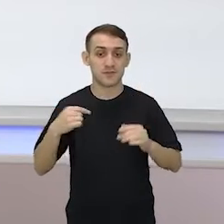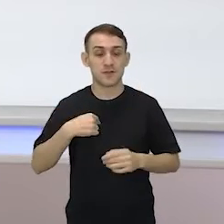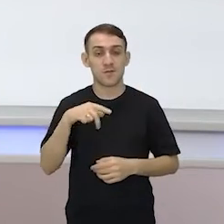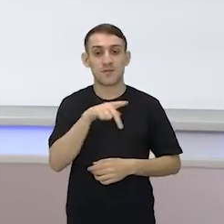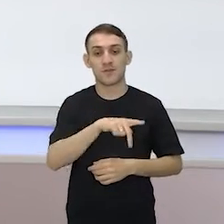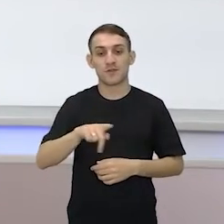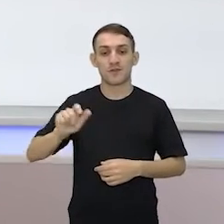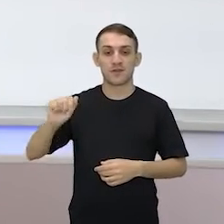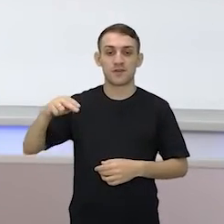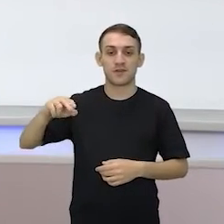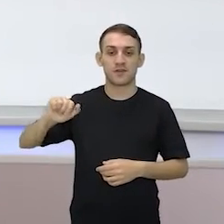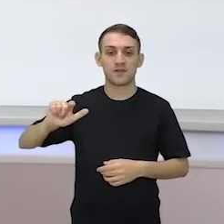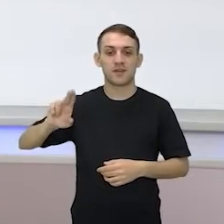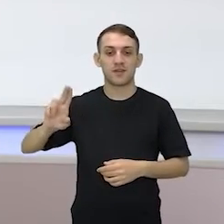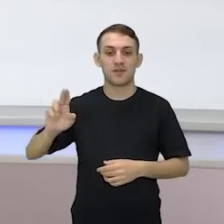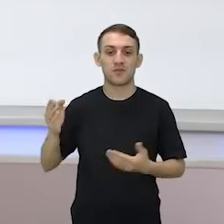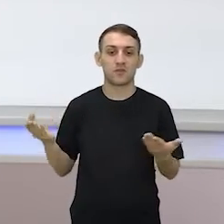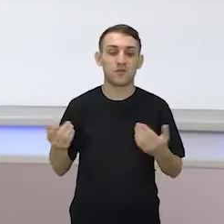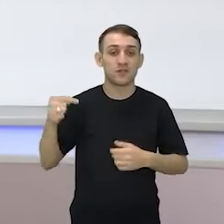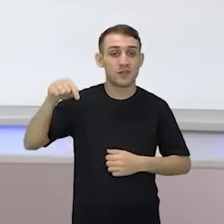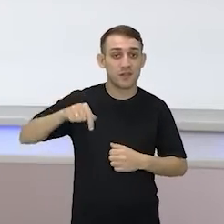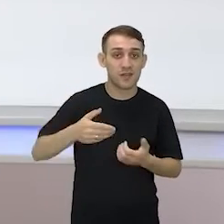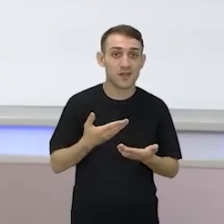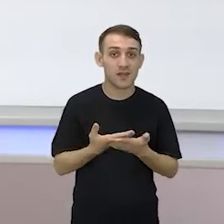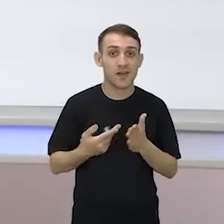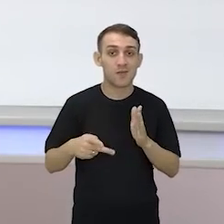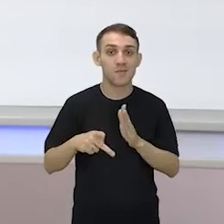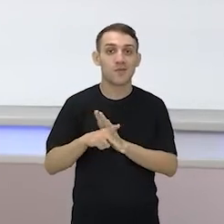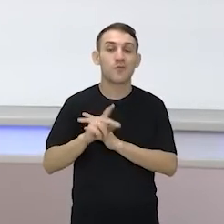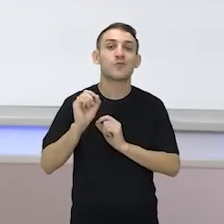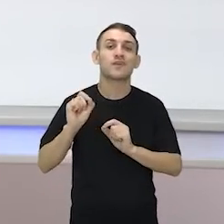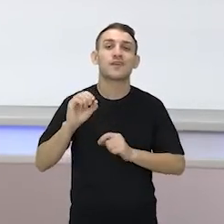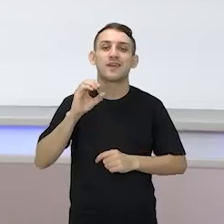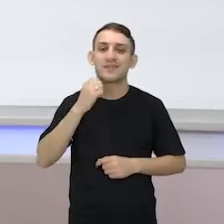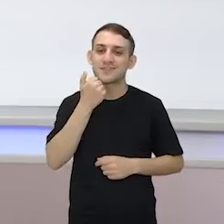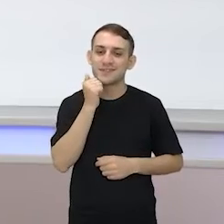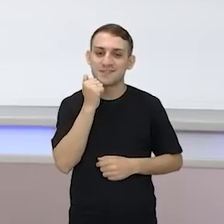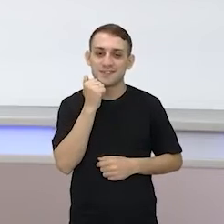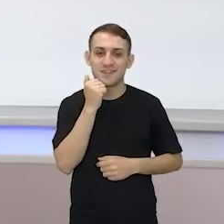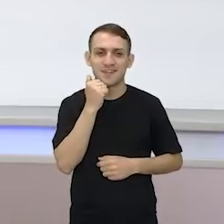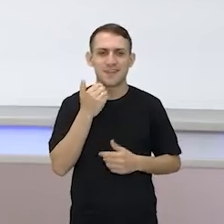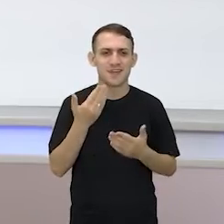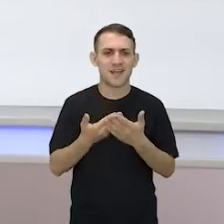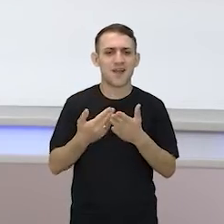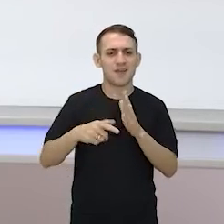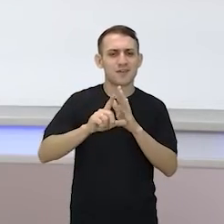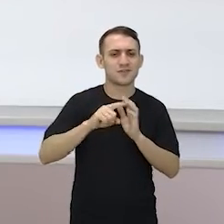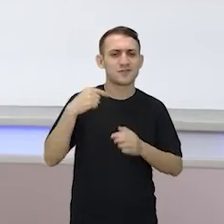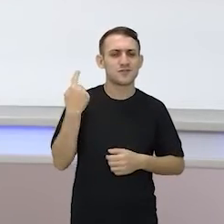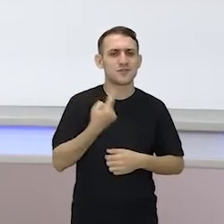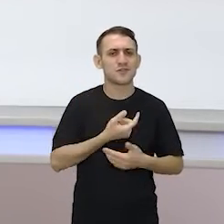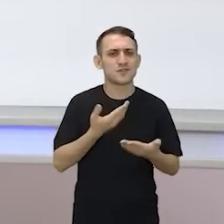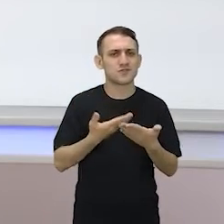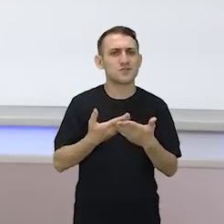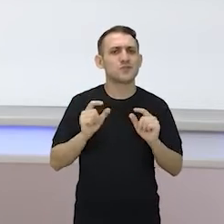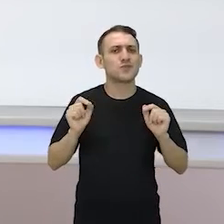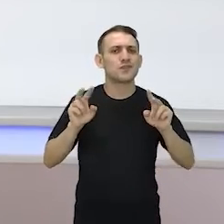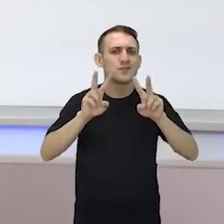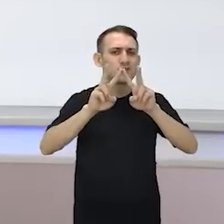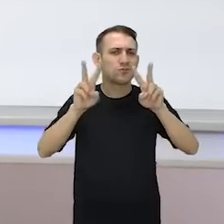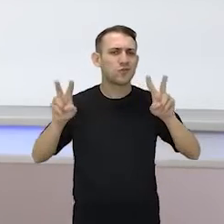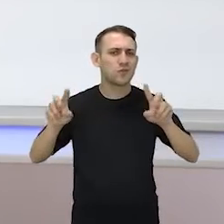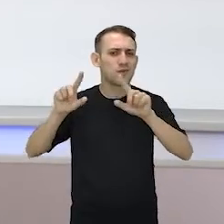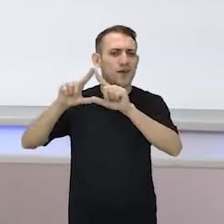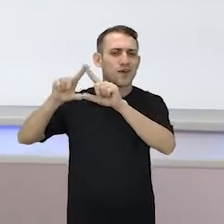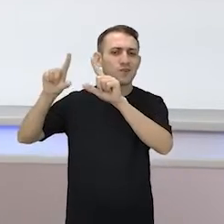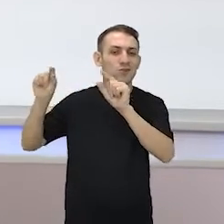professora Nalu e hoje estou aqui para uma aula de ciências. A aula passada a gente estudou sobre a lua.